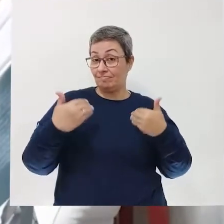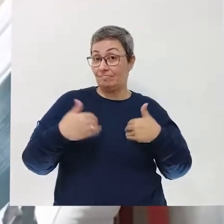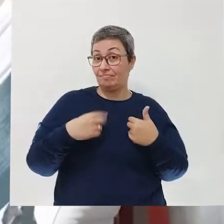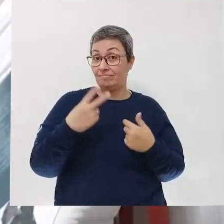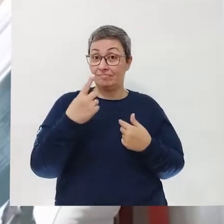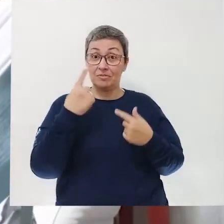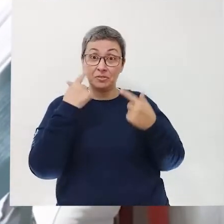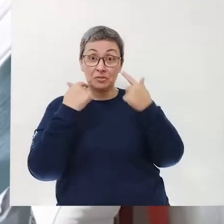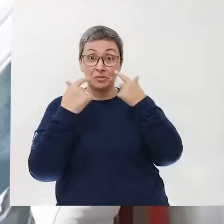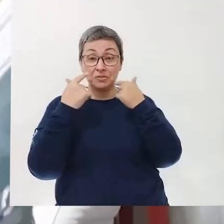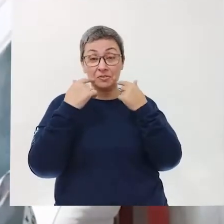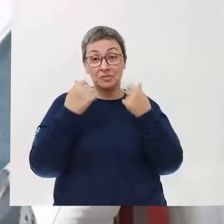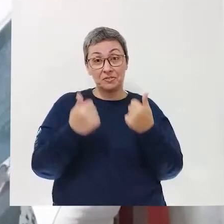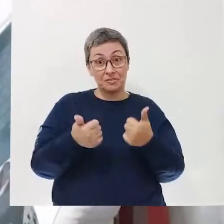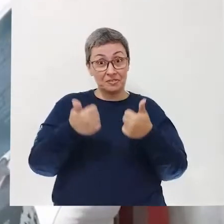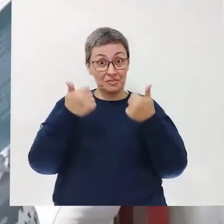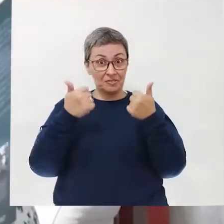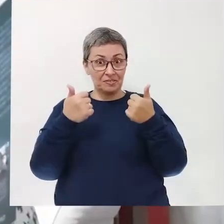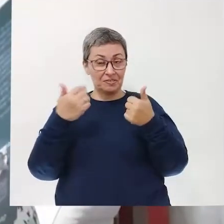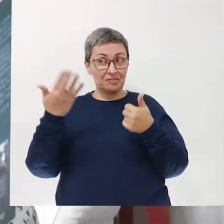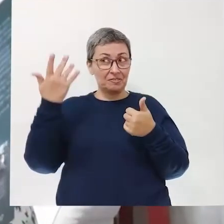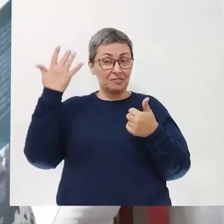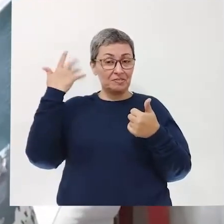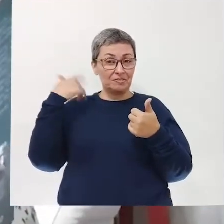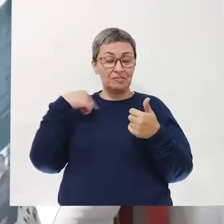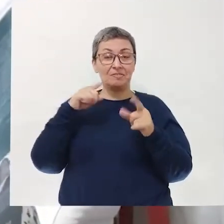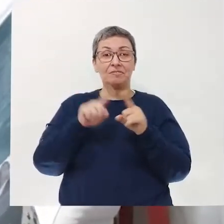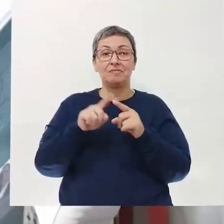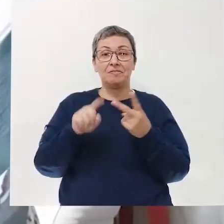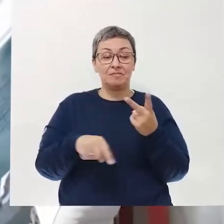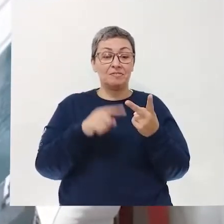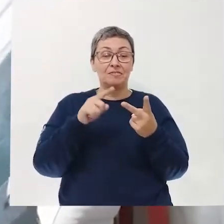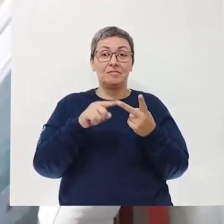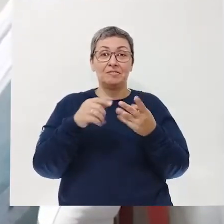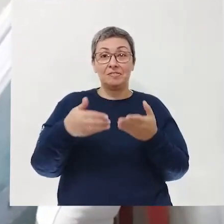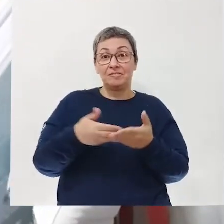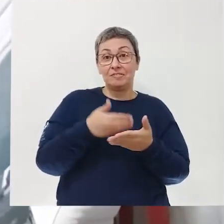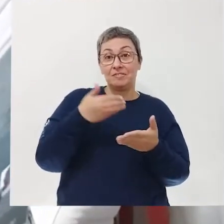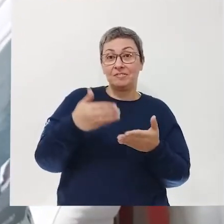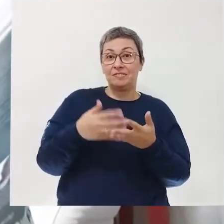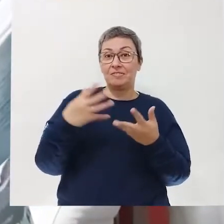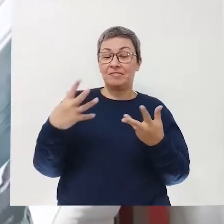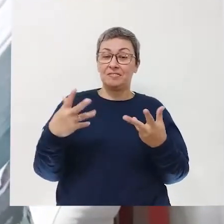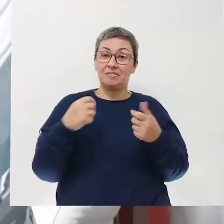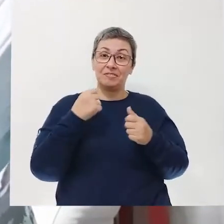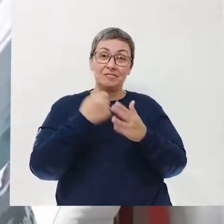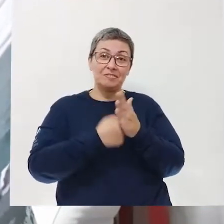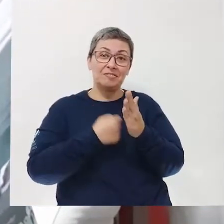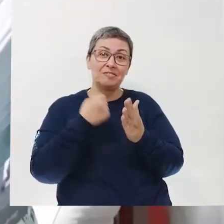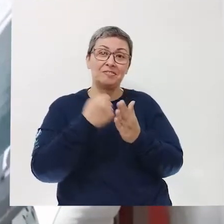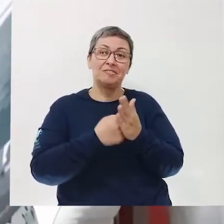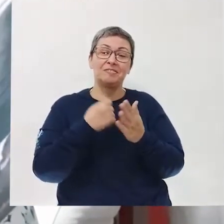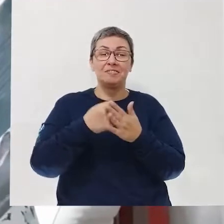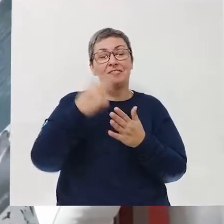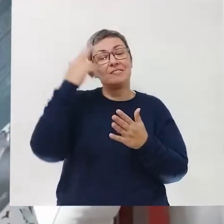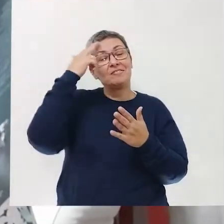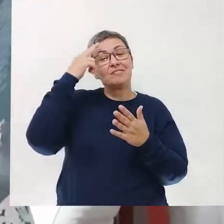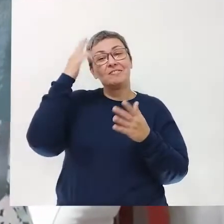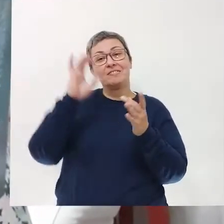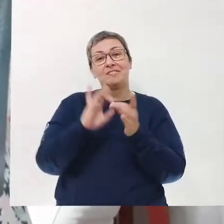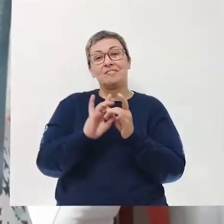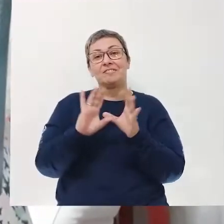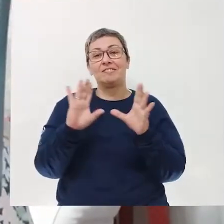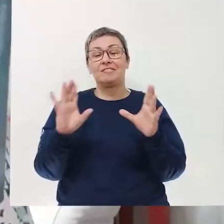duas lágrimas, de preferências corridas do passado, duas colheres de muita luta e sonhos à